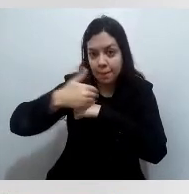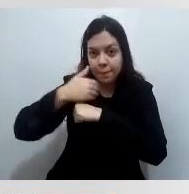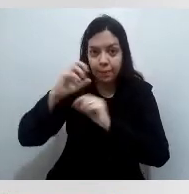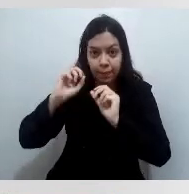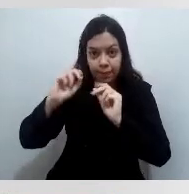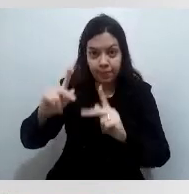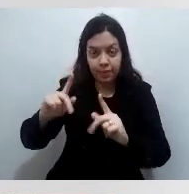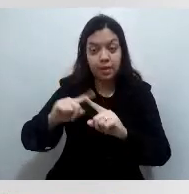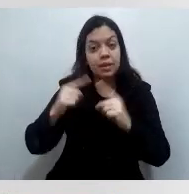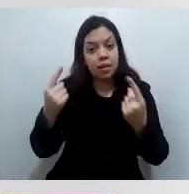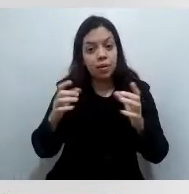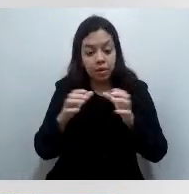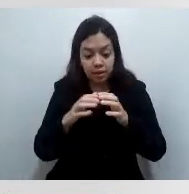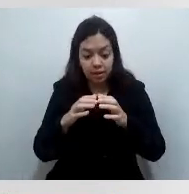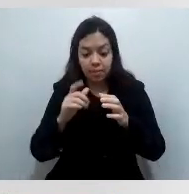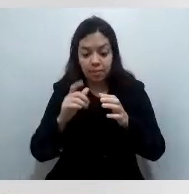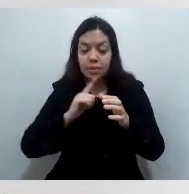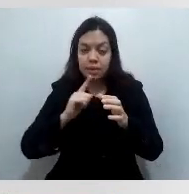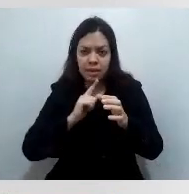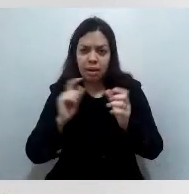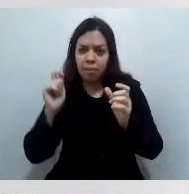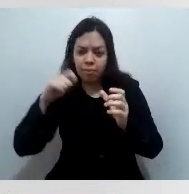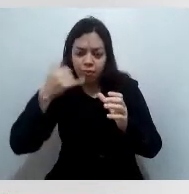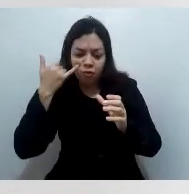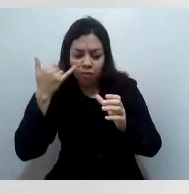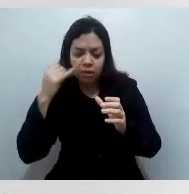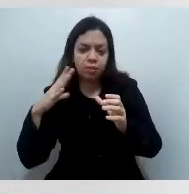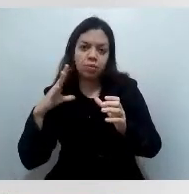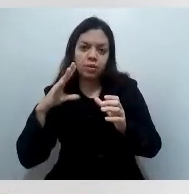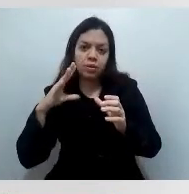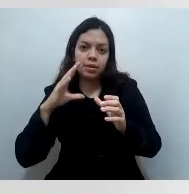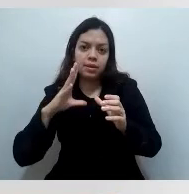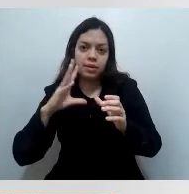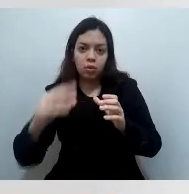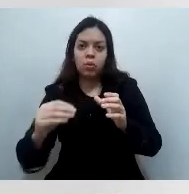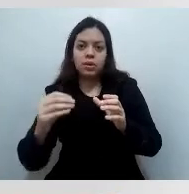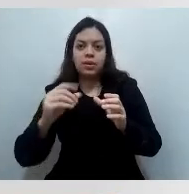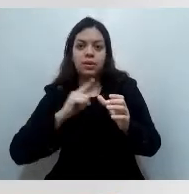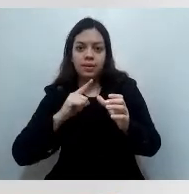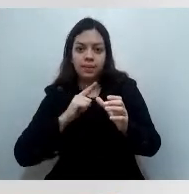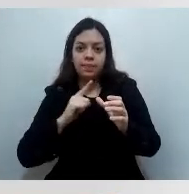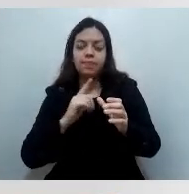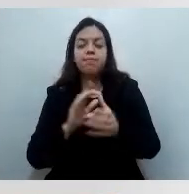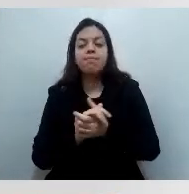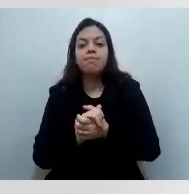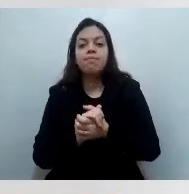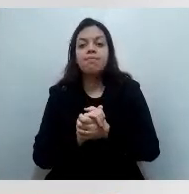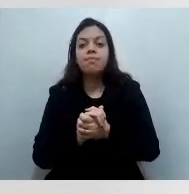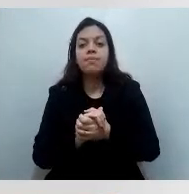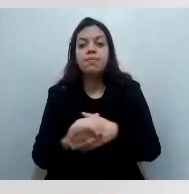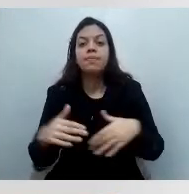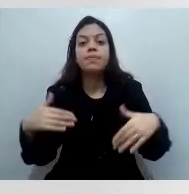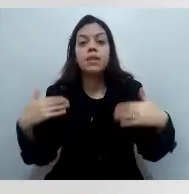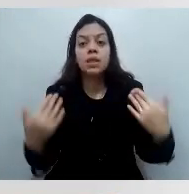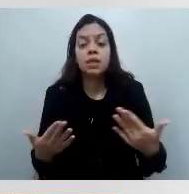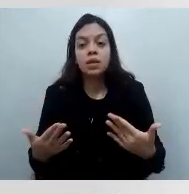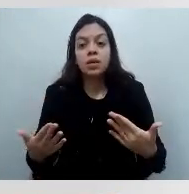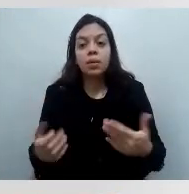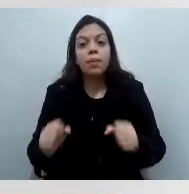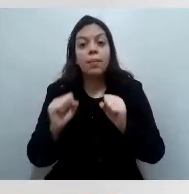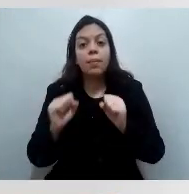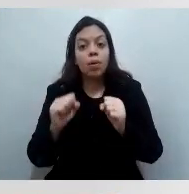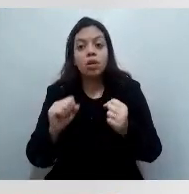pode também, qualquer profissional da equipe de saúde daquele município, daquela unidade, pode assinar,